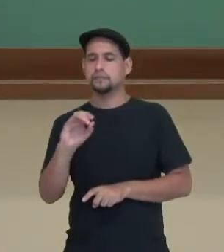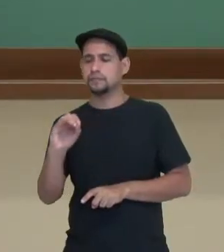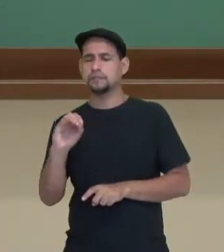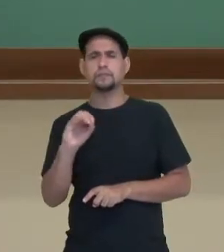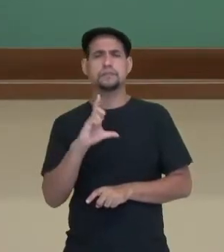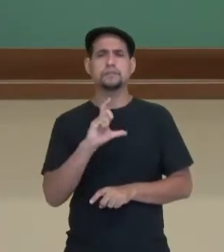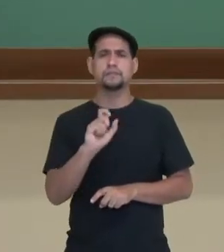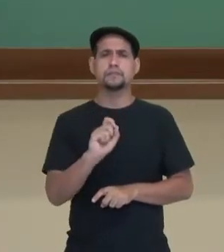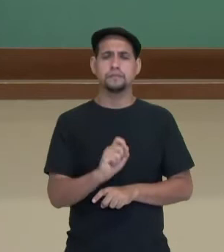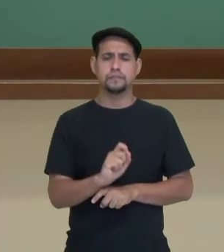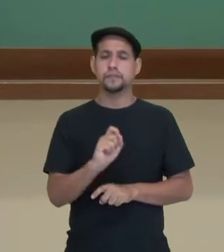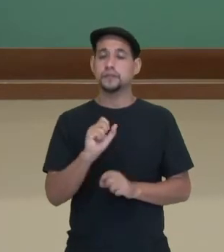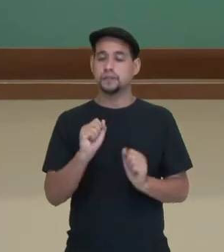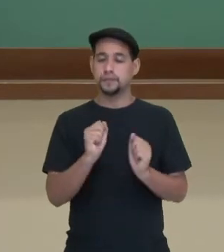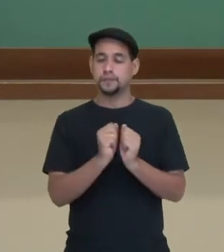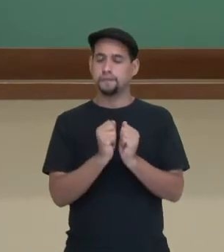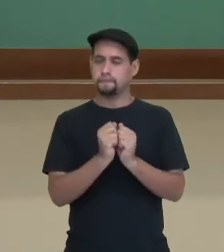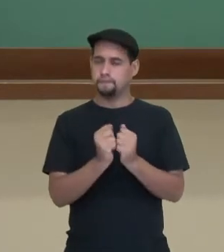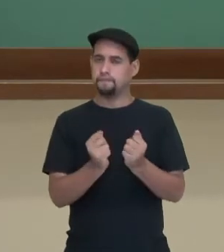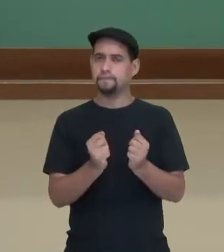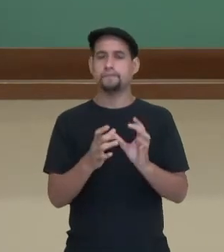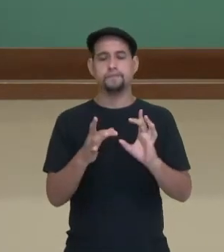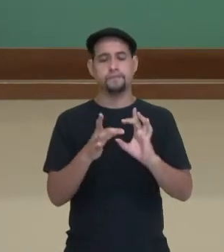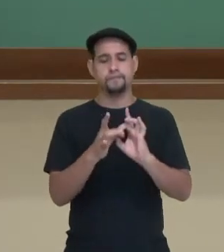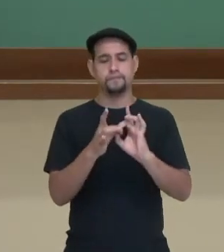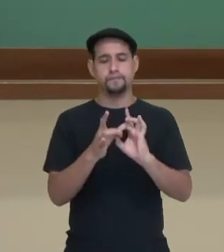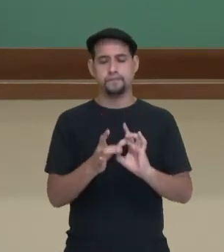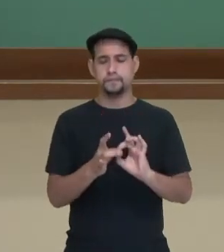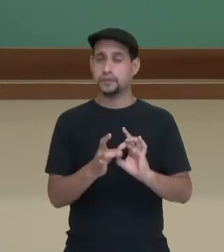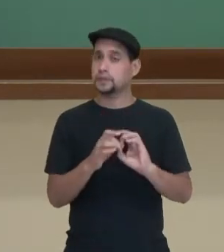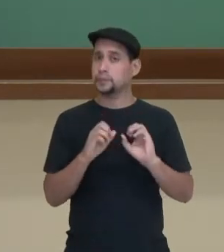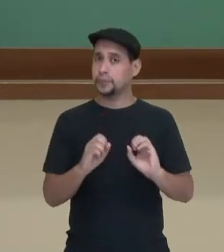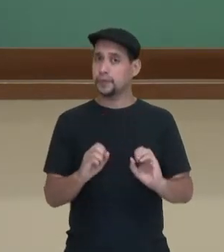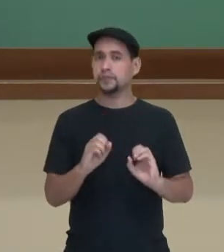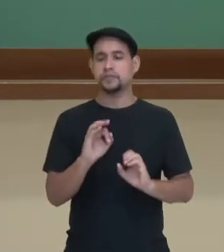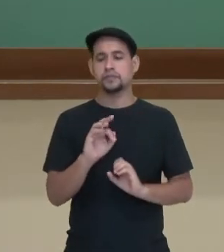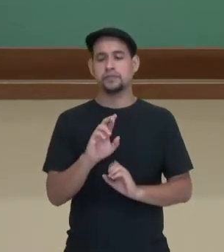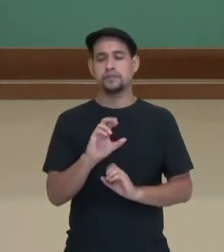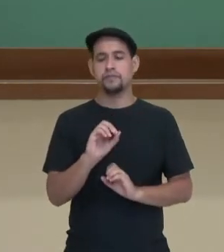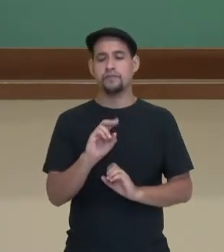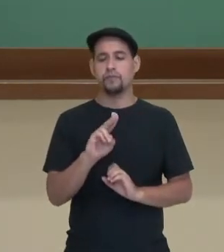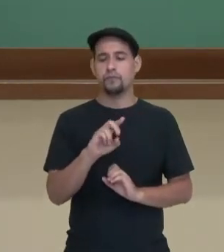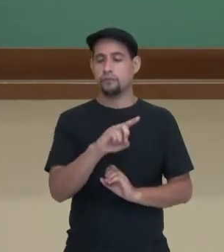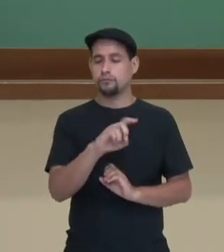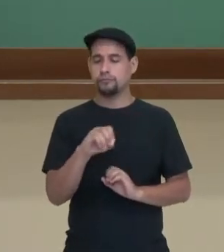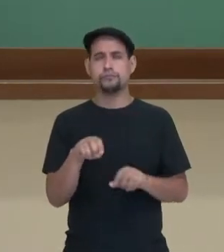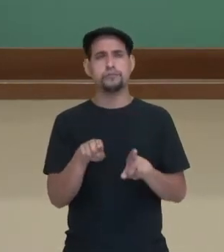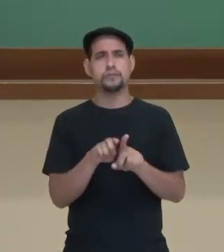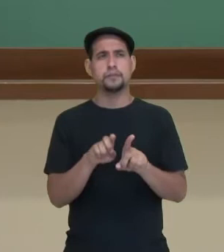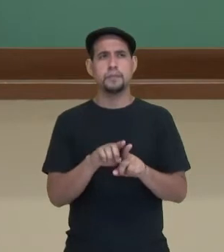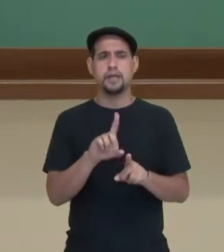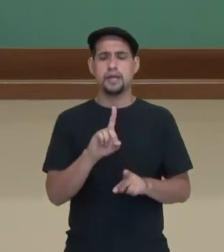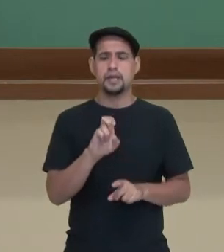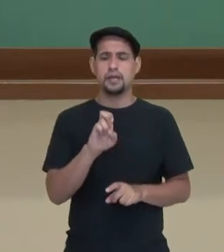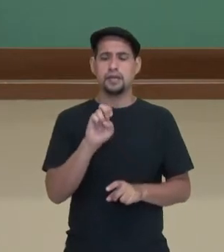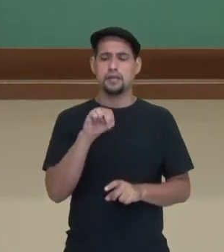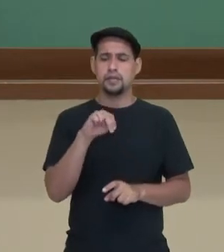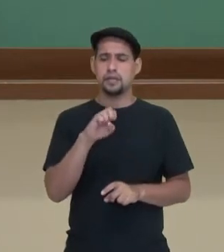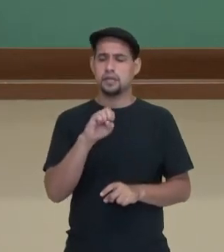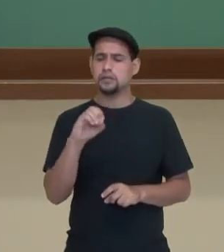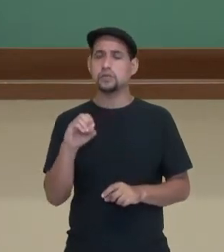eu tenho o tecido conjuntivo propriamente dito. Ele pode ser do tipo frouxo e denso. O tecido conjuntivo